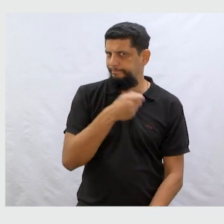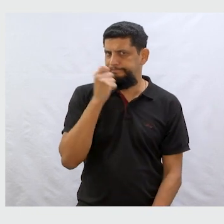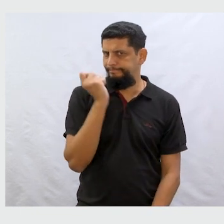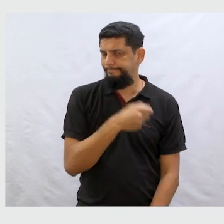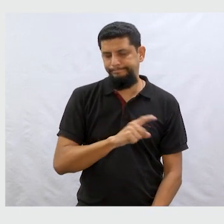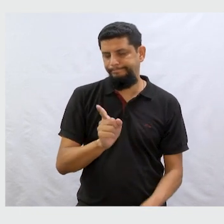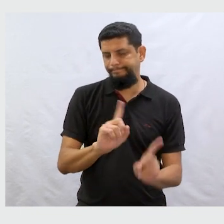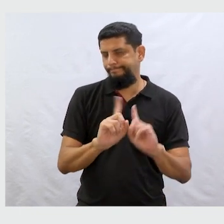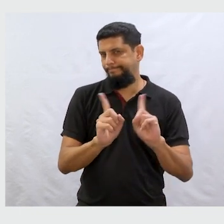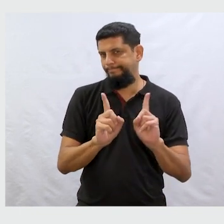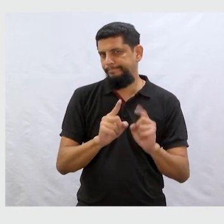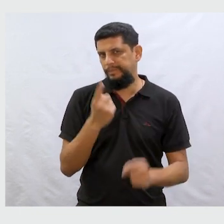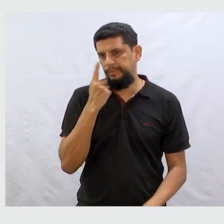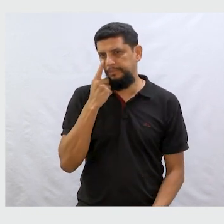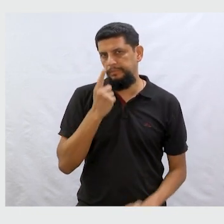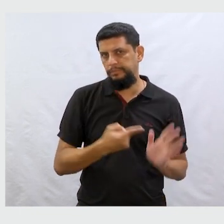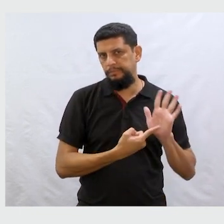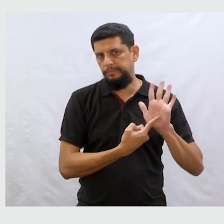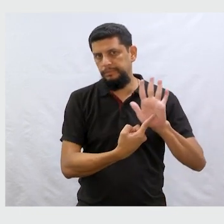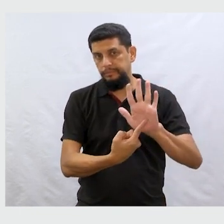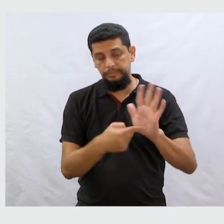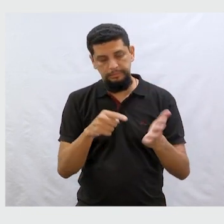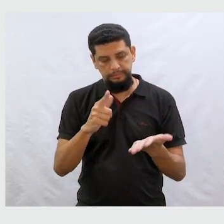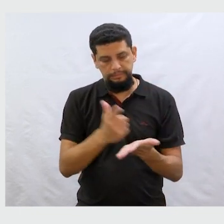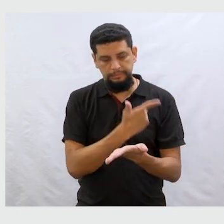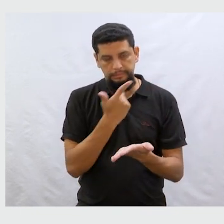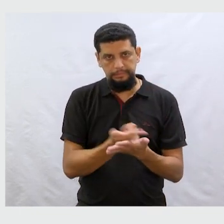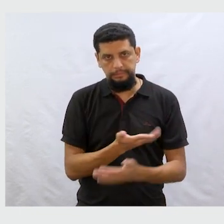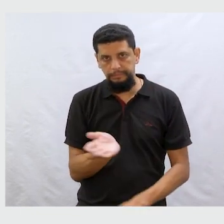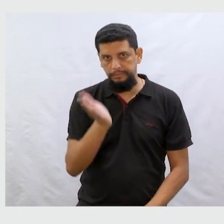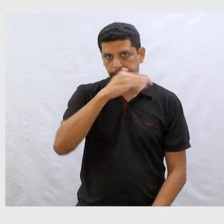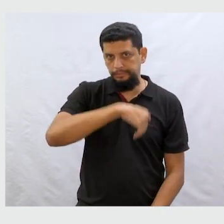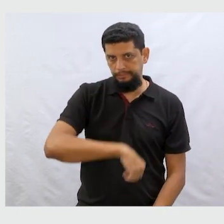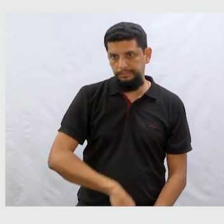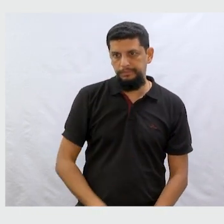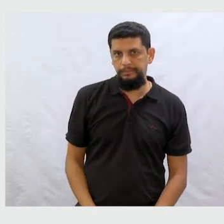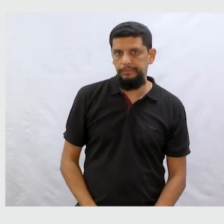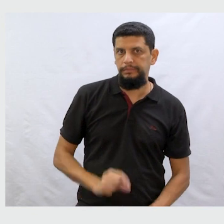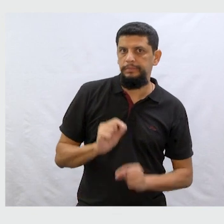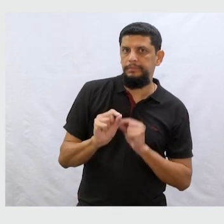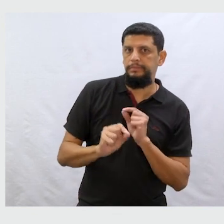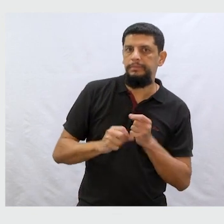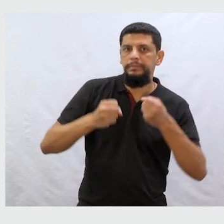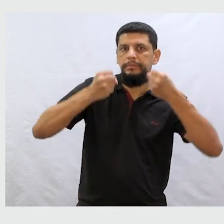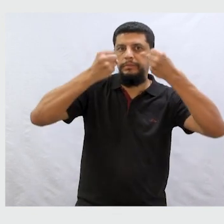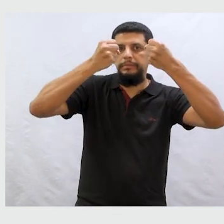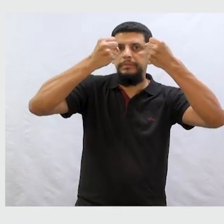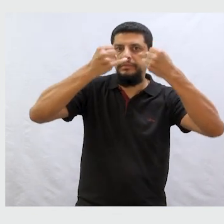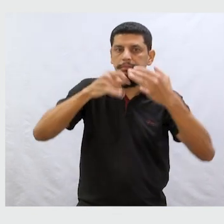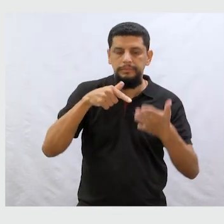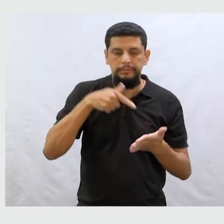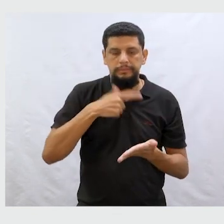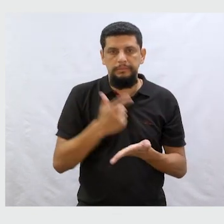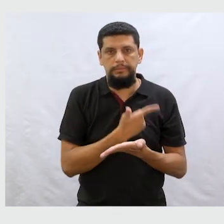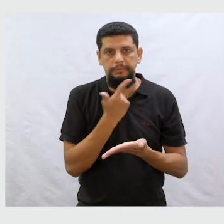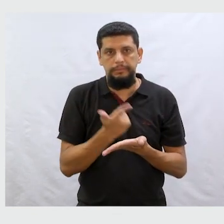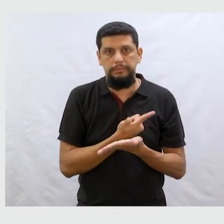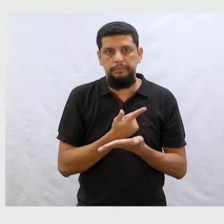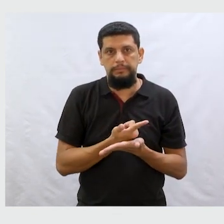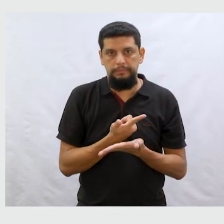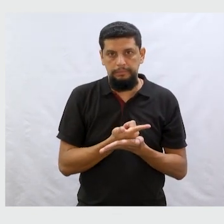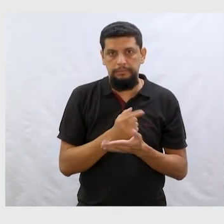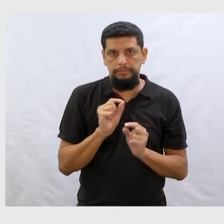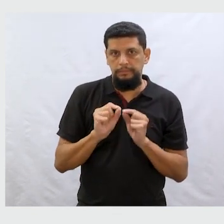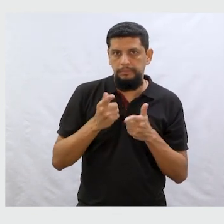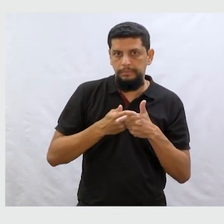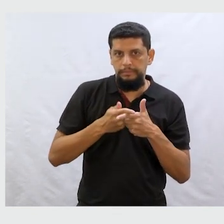Não, né, gente? Vamos então para a apresentação desse livro? Vamos lá, então. Então, o que que fala nessa apresentação? Ele vai falar,